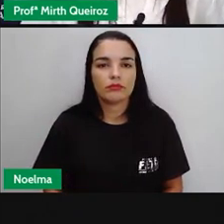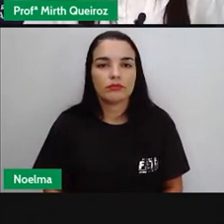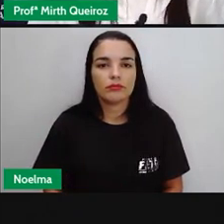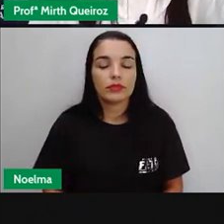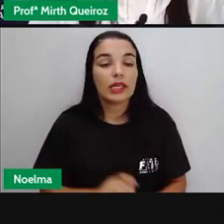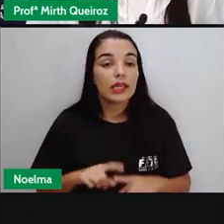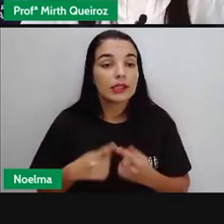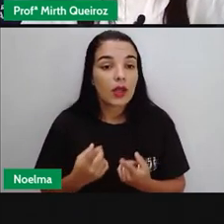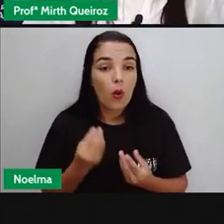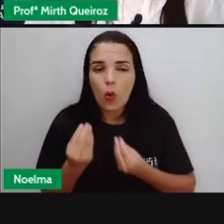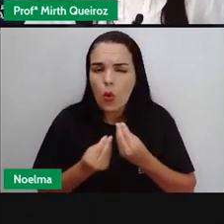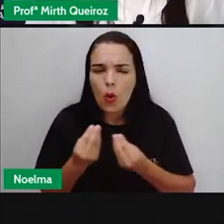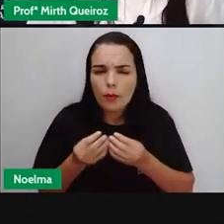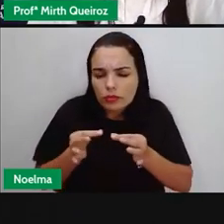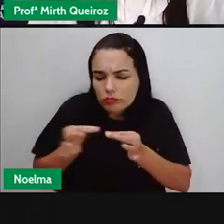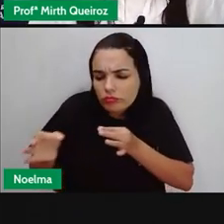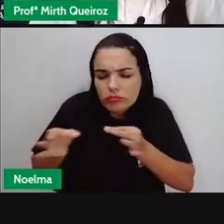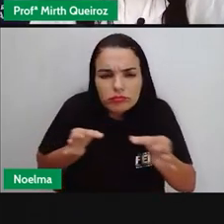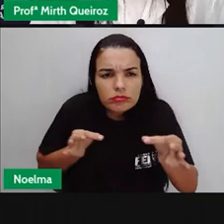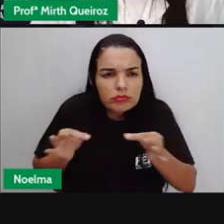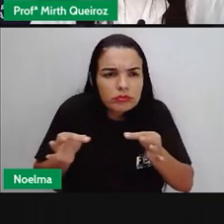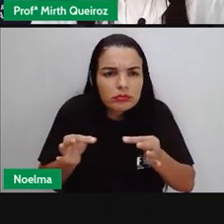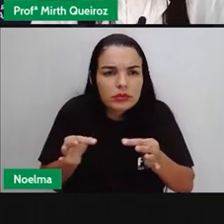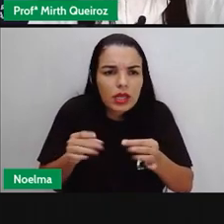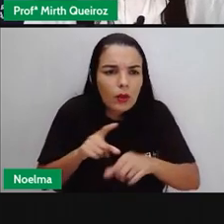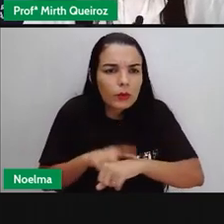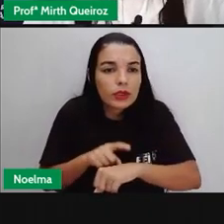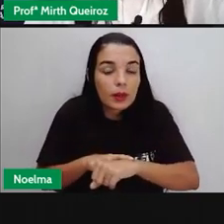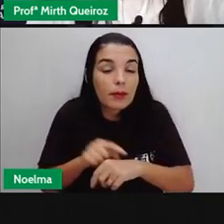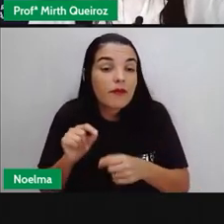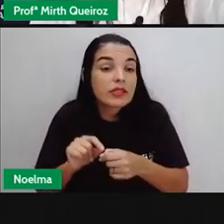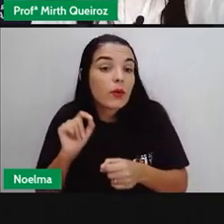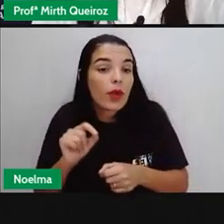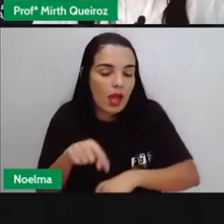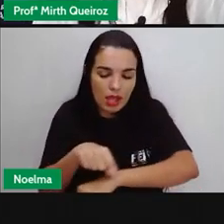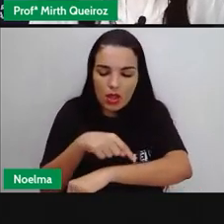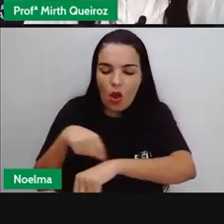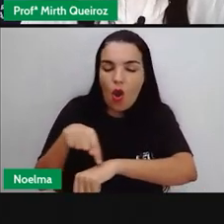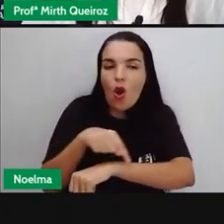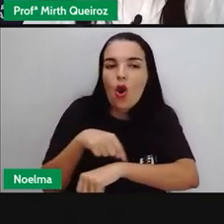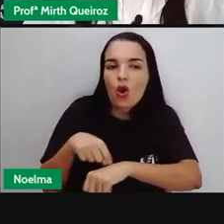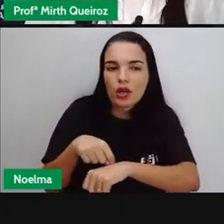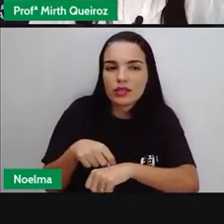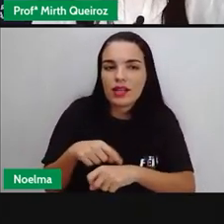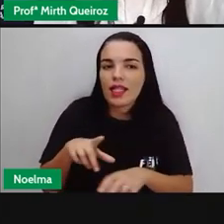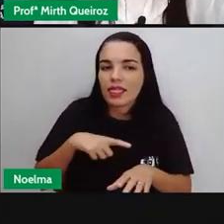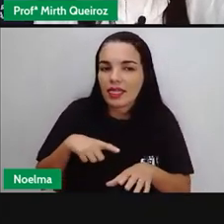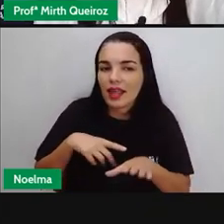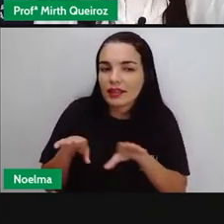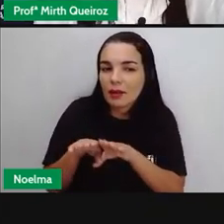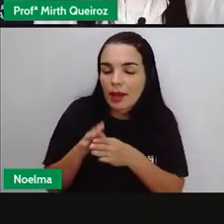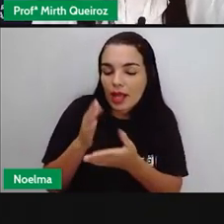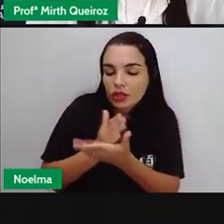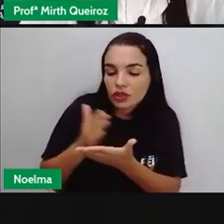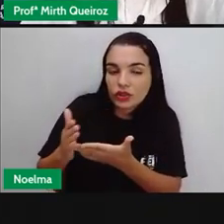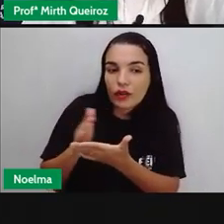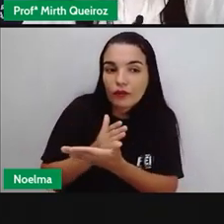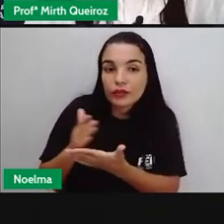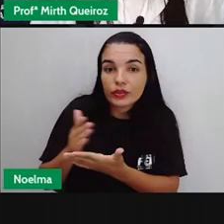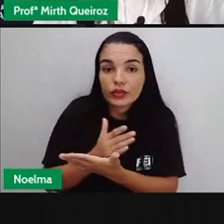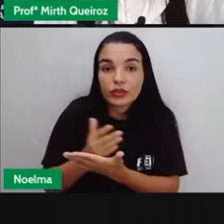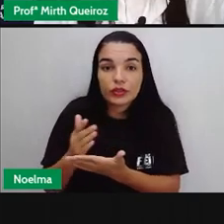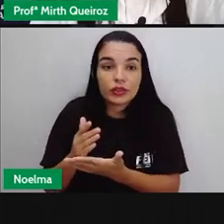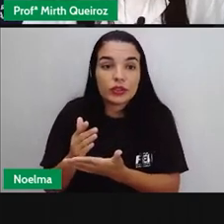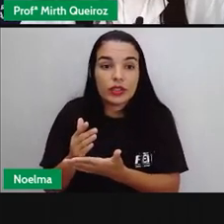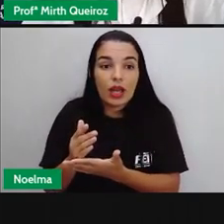A medida do tempo É feita em horas As horas são divididas Em unidades menores De